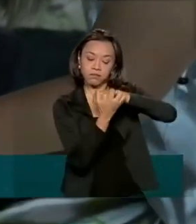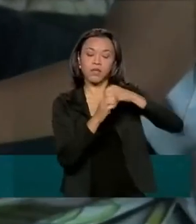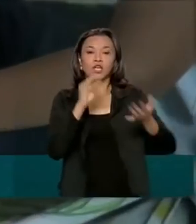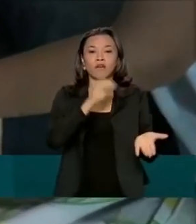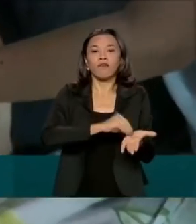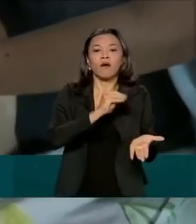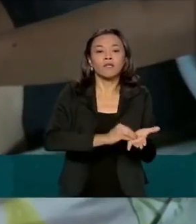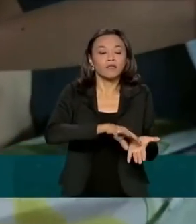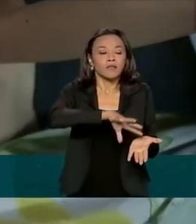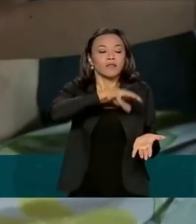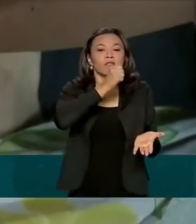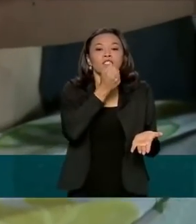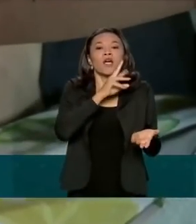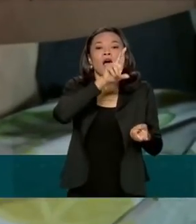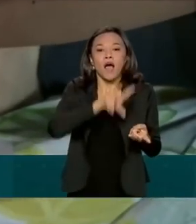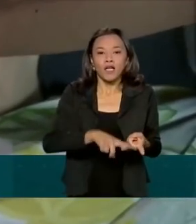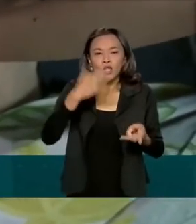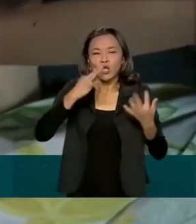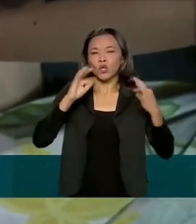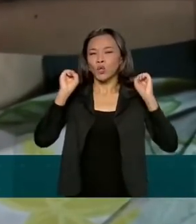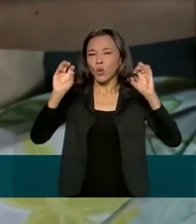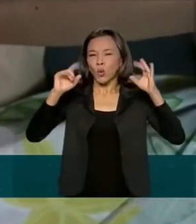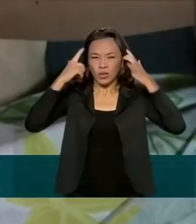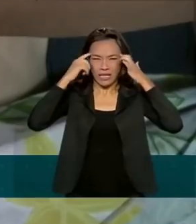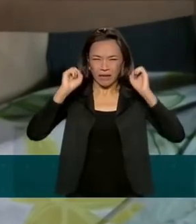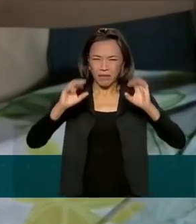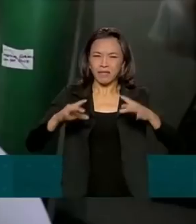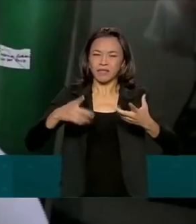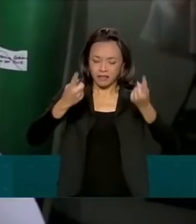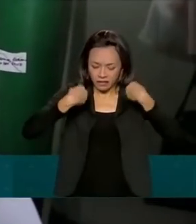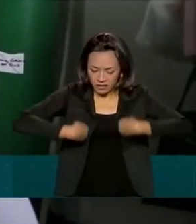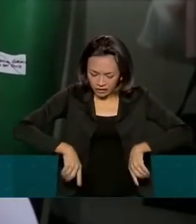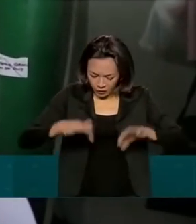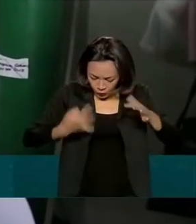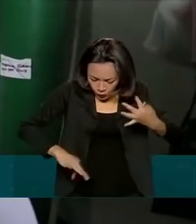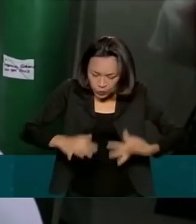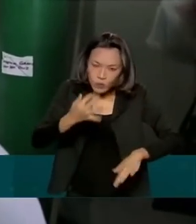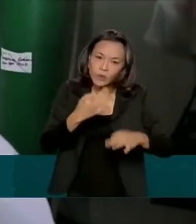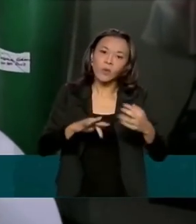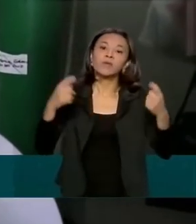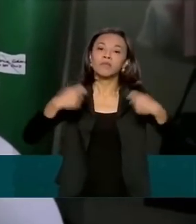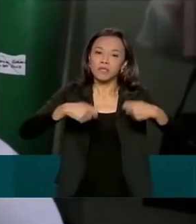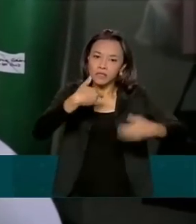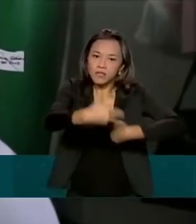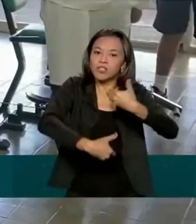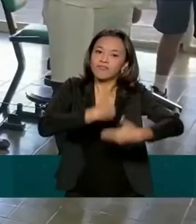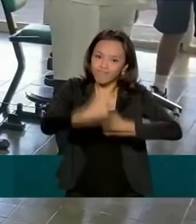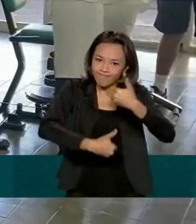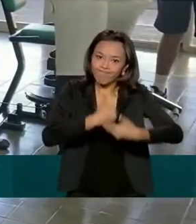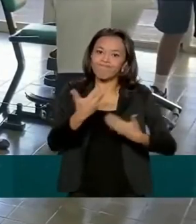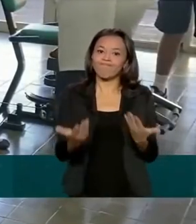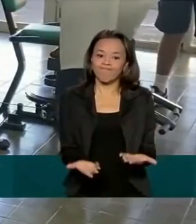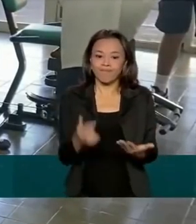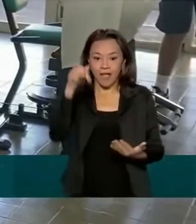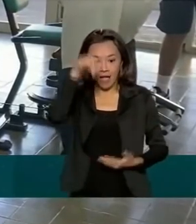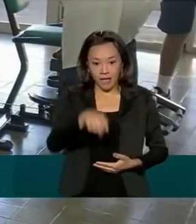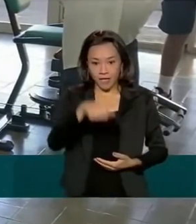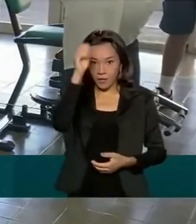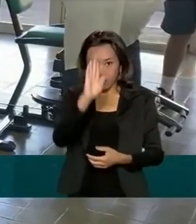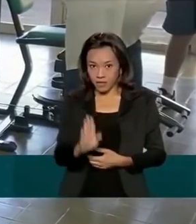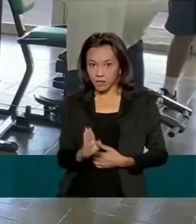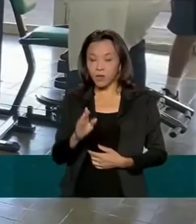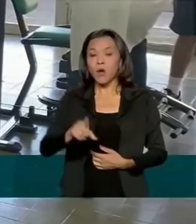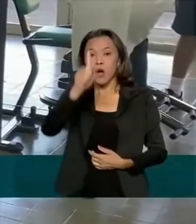ar, dor de cabeça, dormência nos membros ou fraqueza e precisam de reabilitação. Aqui no Brasil,